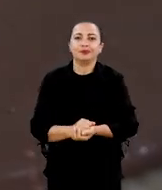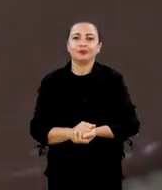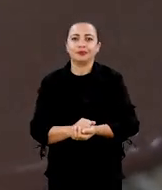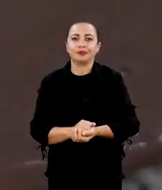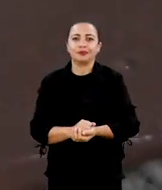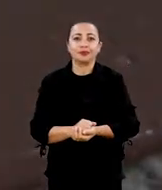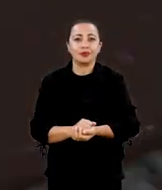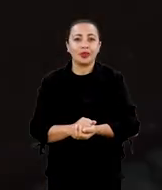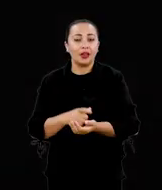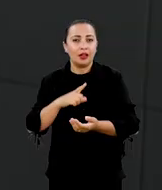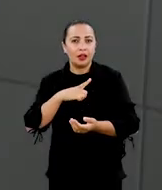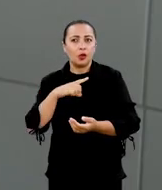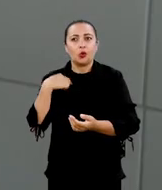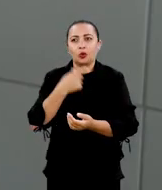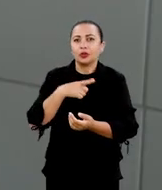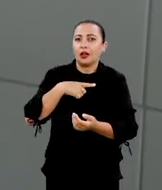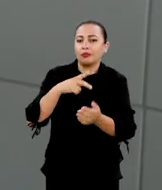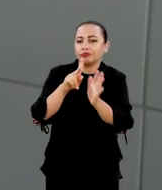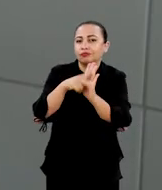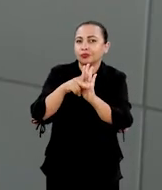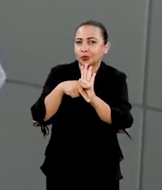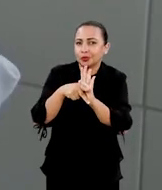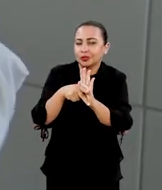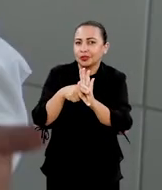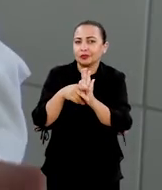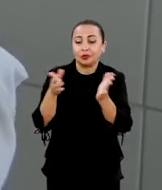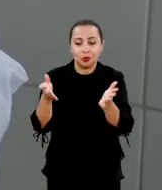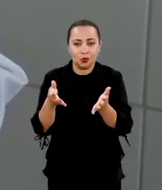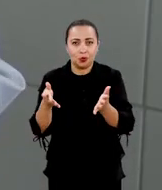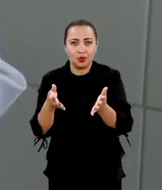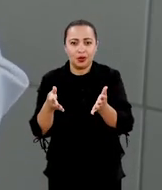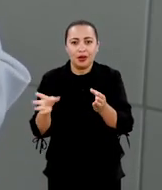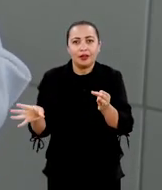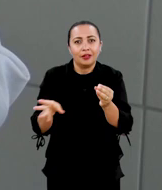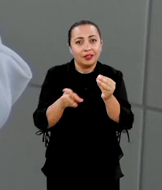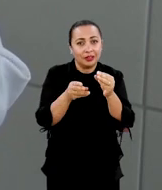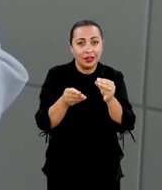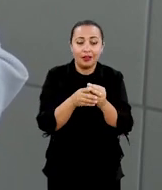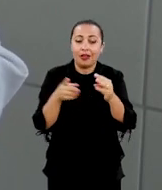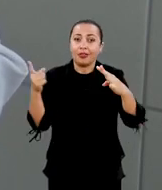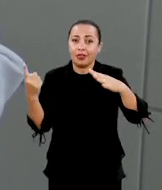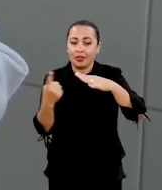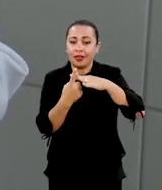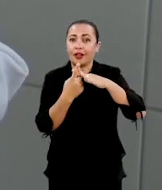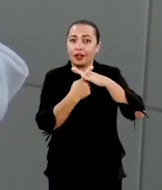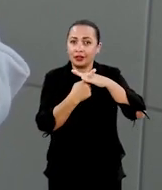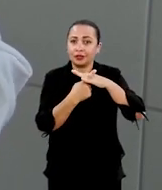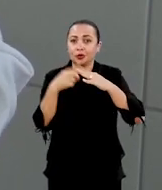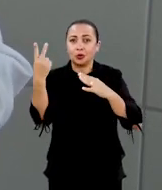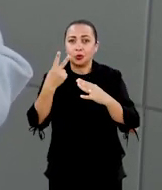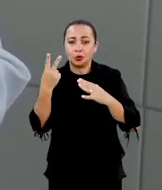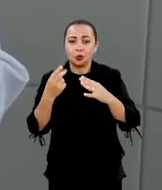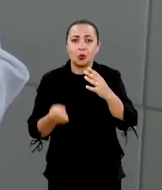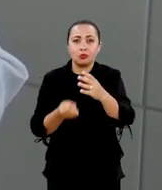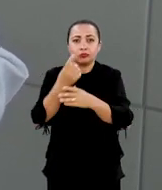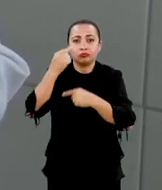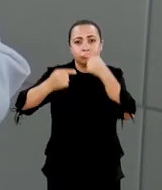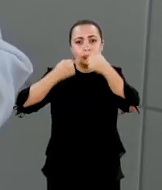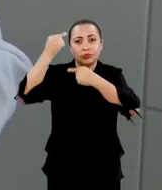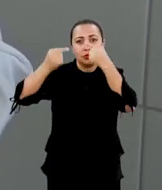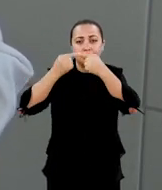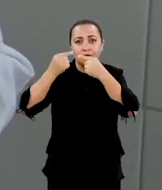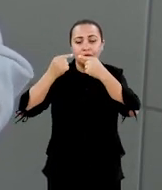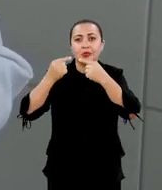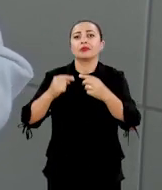presentes no chocolate. Então a gente tem um projeto que integra duas matérias-primas